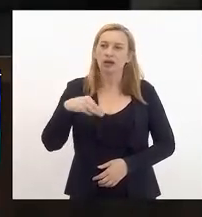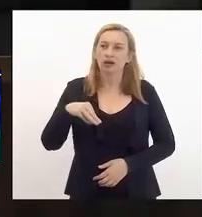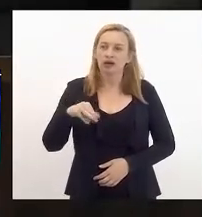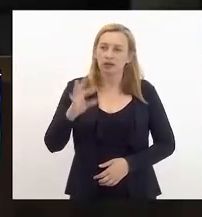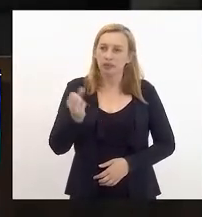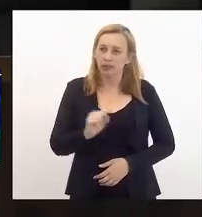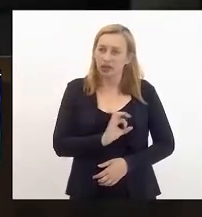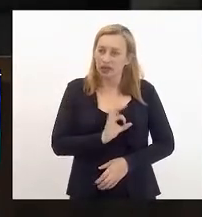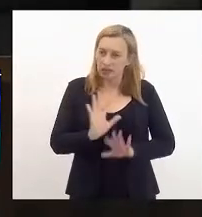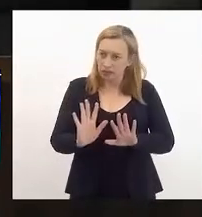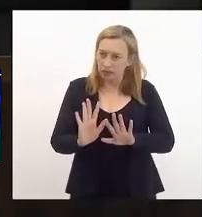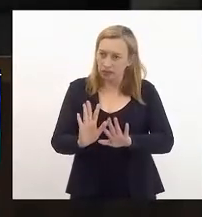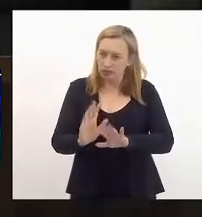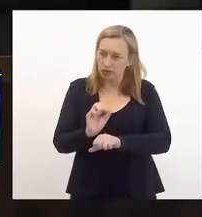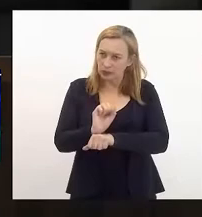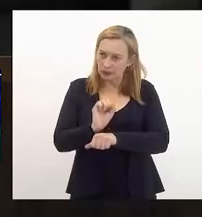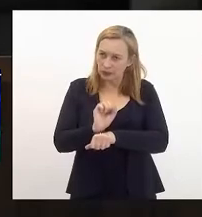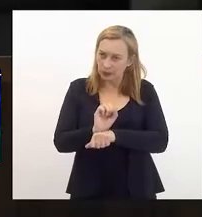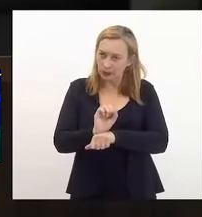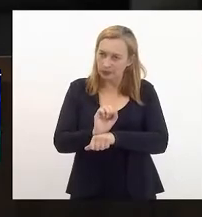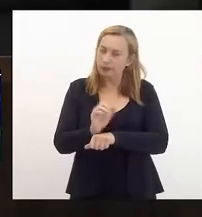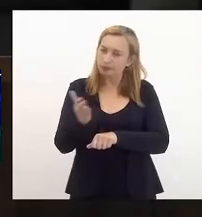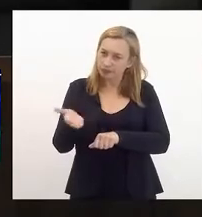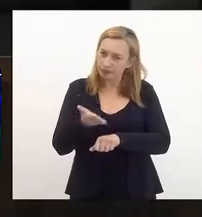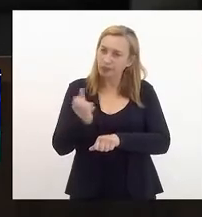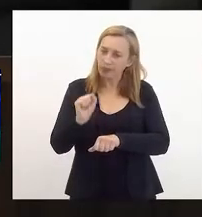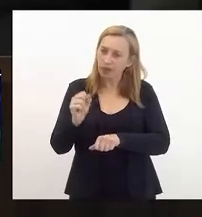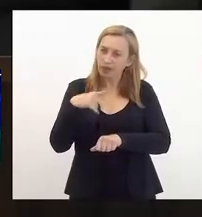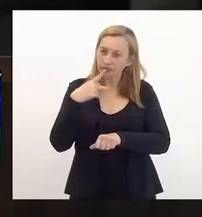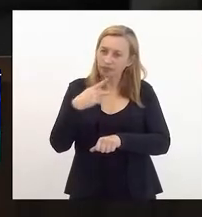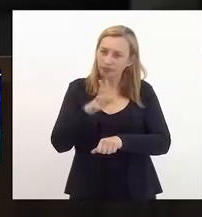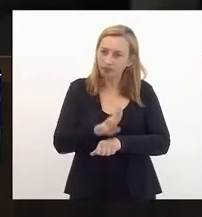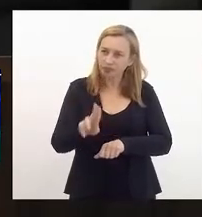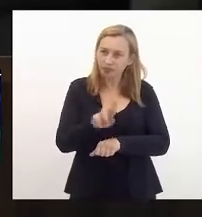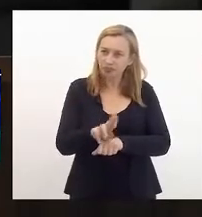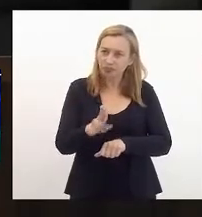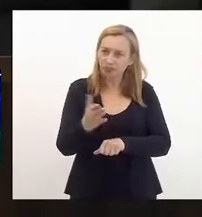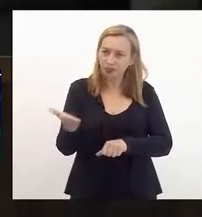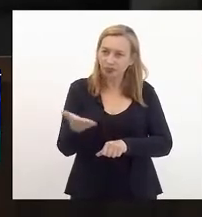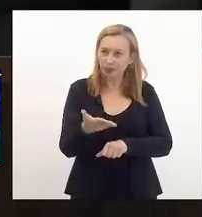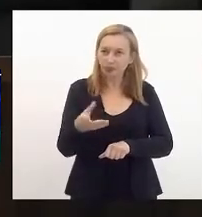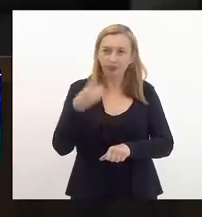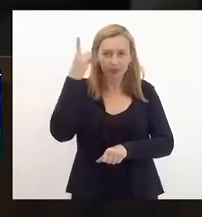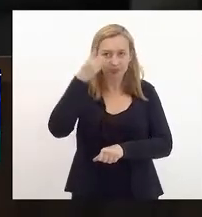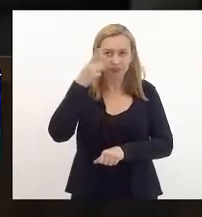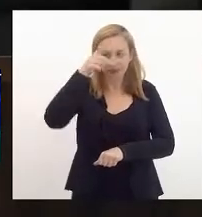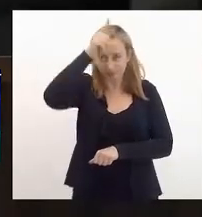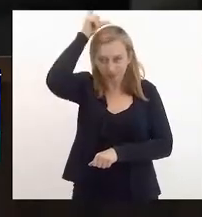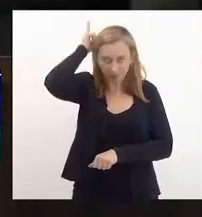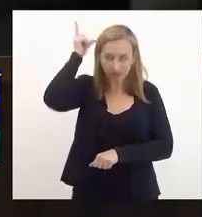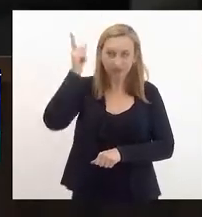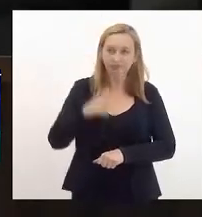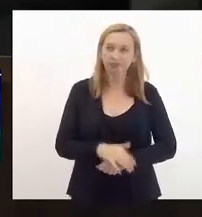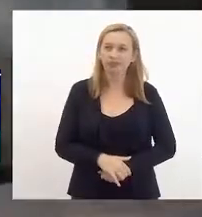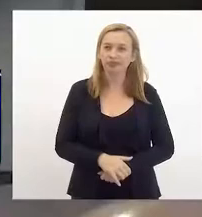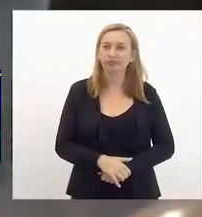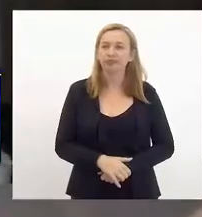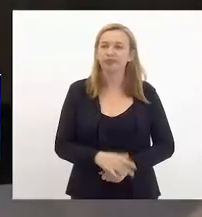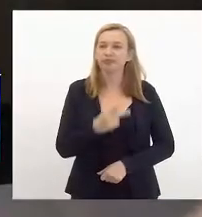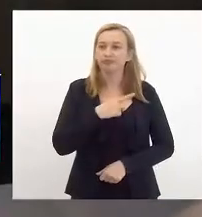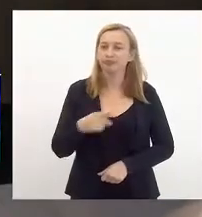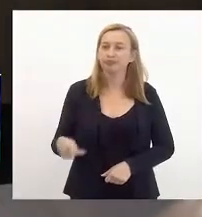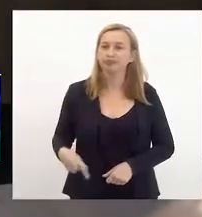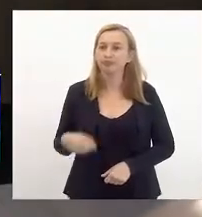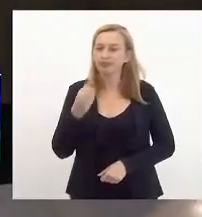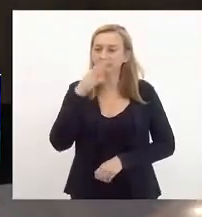uma opção. Não, não, não, por favor, a senhora poderá usar da palavra o deputado Cavaleiro, o deputado Luiz. Bom, presidente,